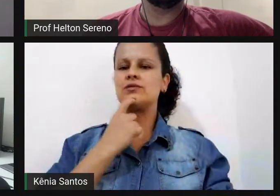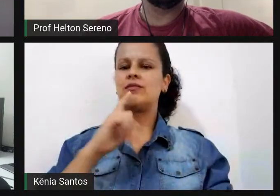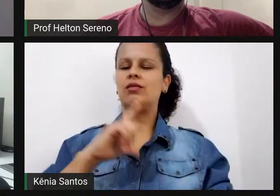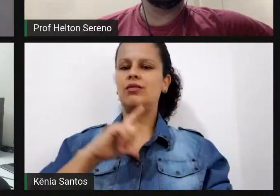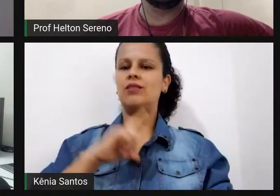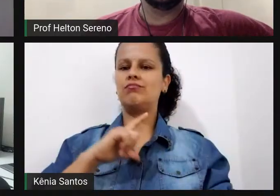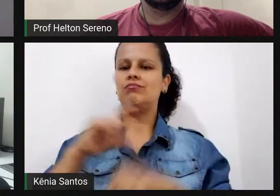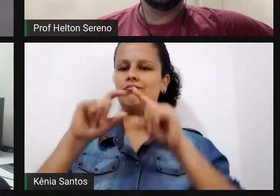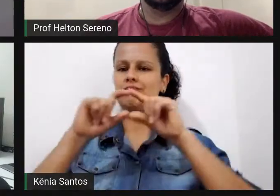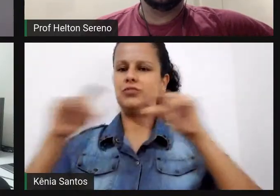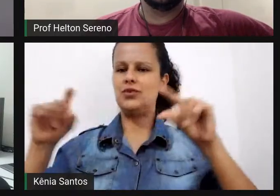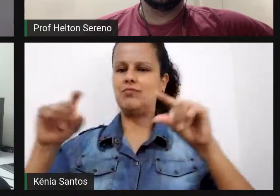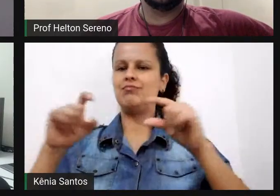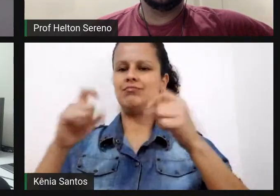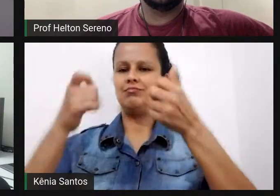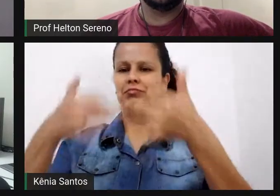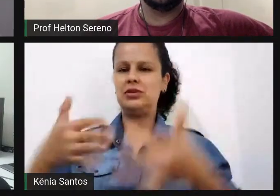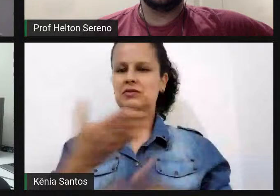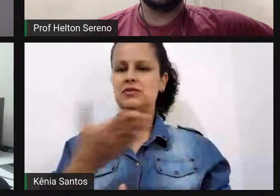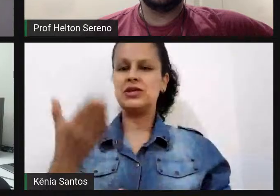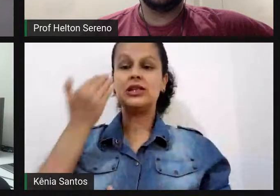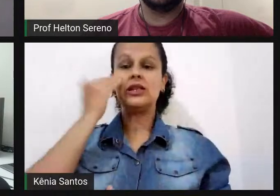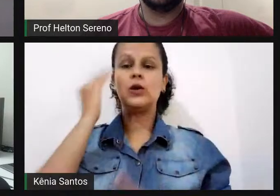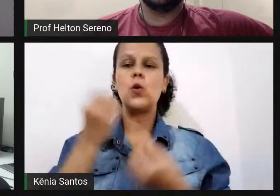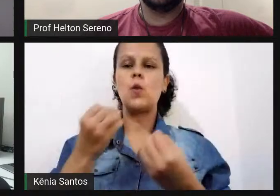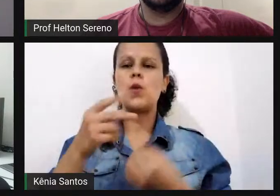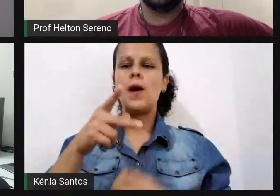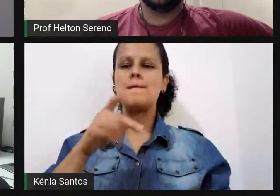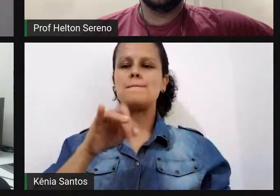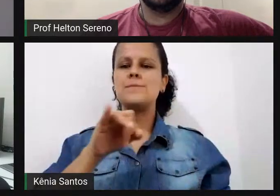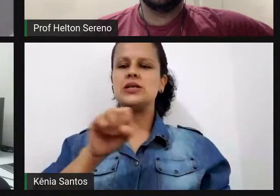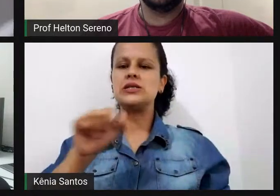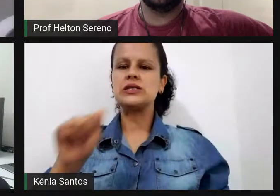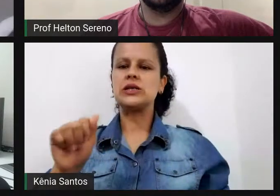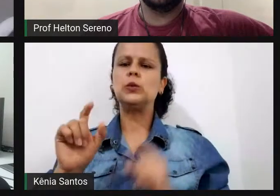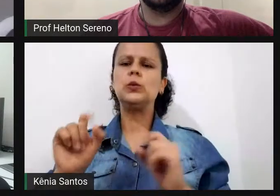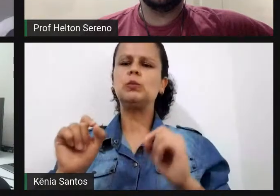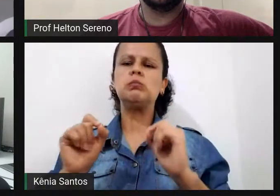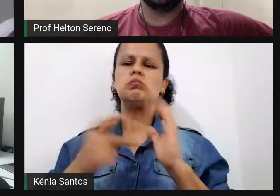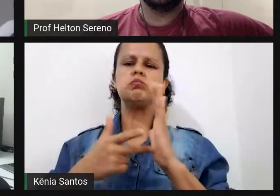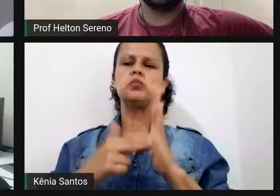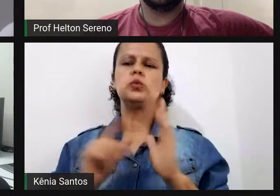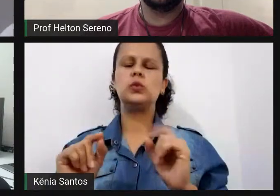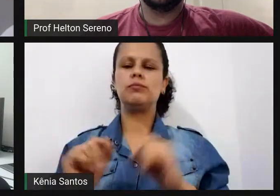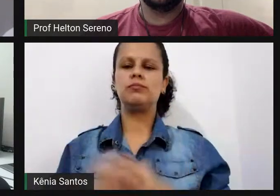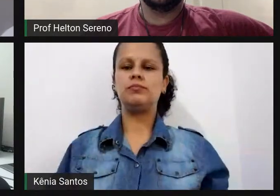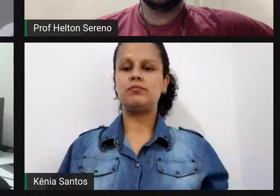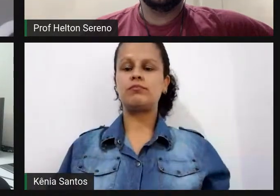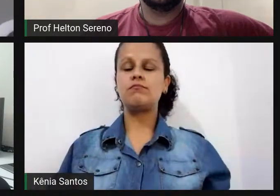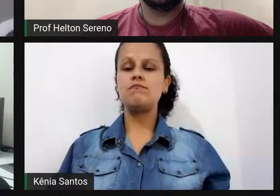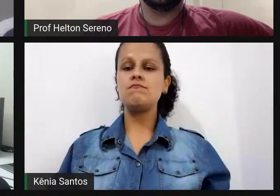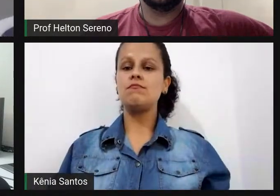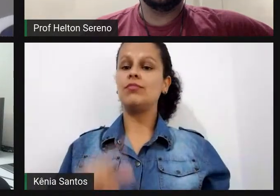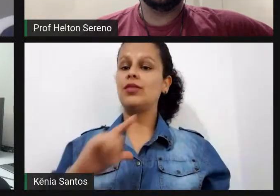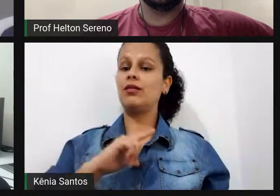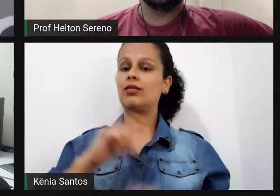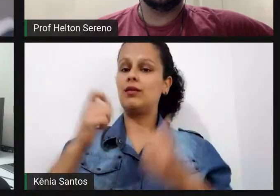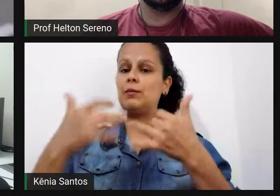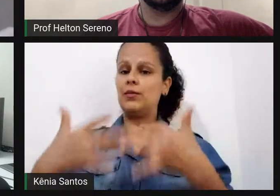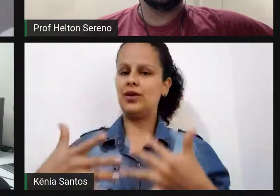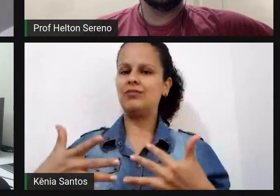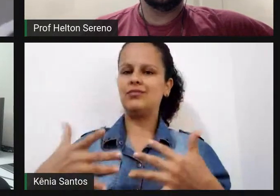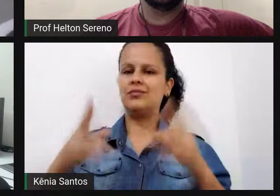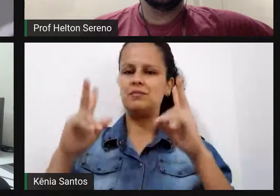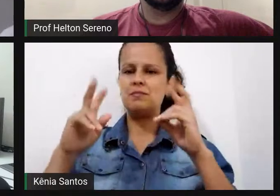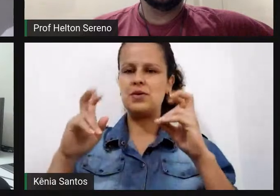vocês aqui do que ele fala em relação a essa questão do PISA porque eu acho que muita gente se pergunta isso, né? Primeiro ele diz que o PISA